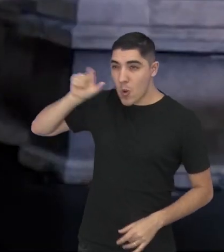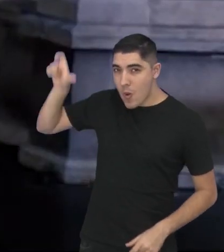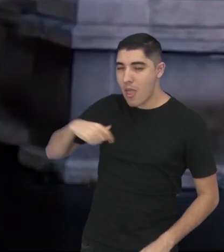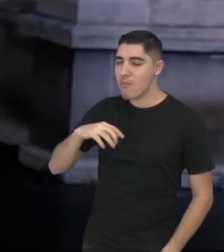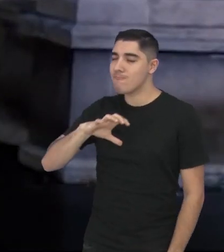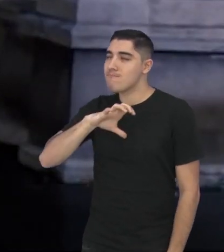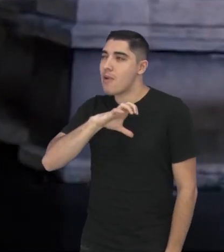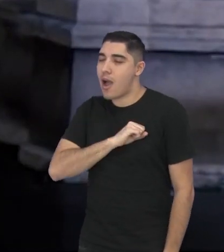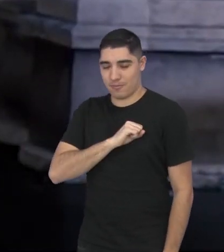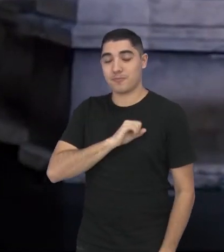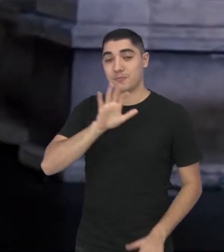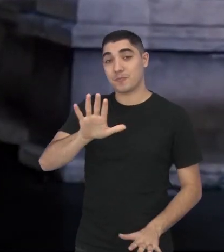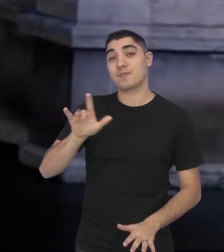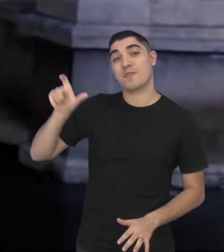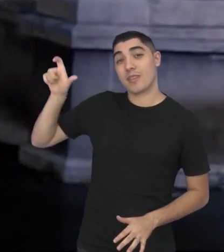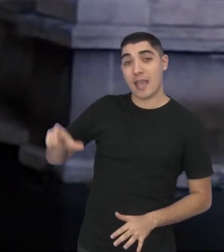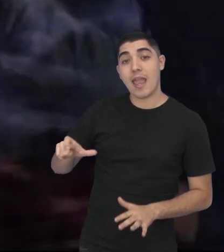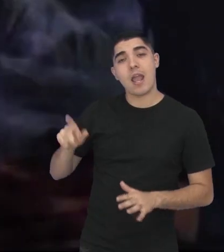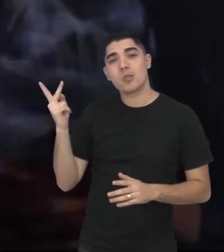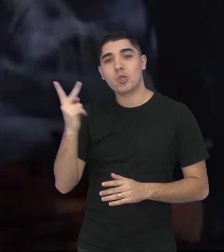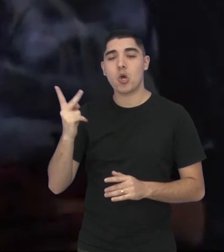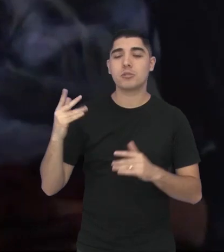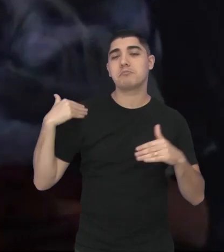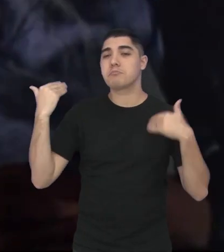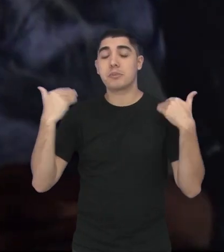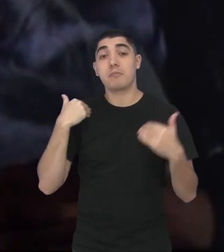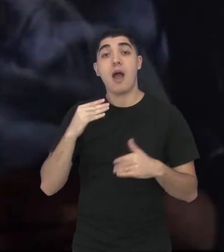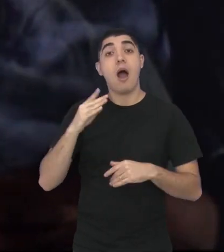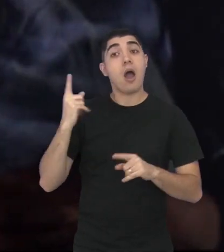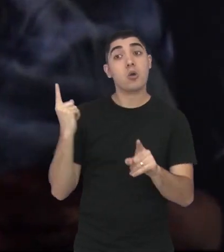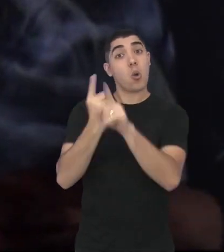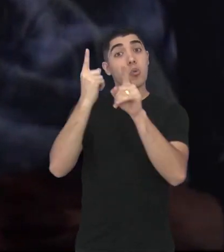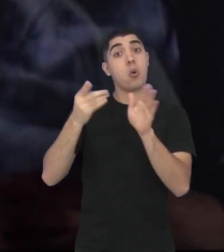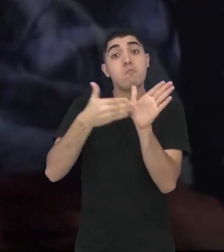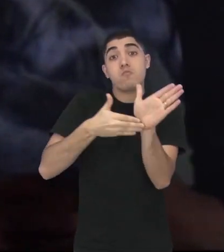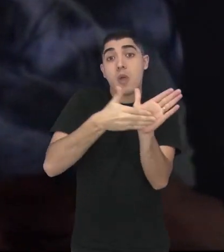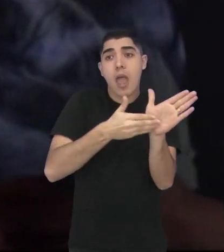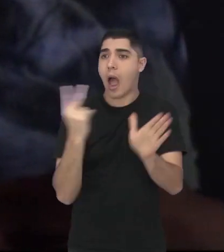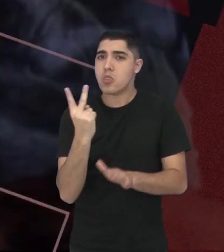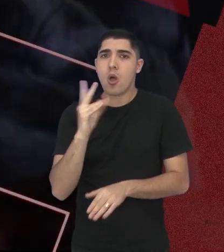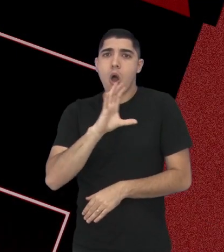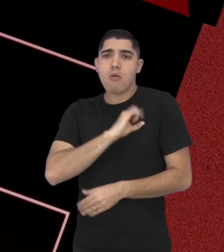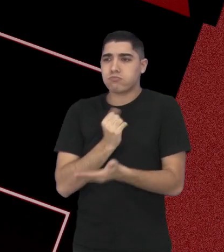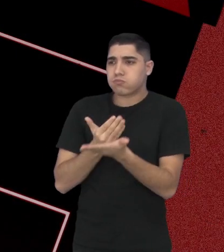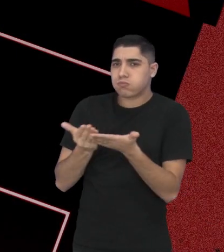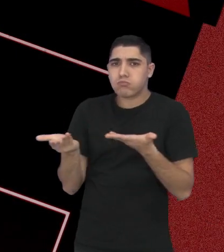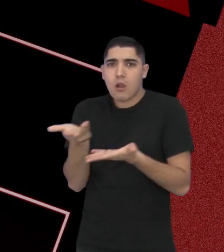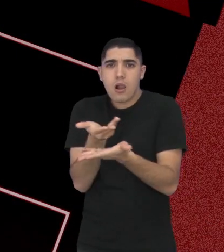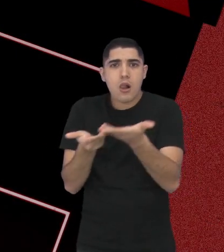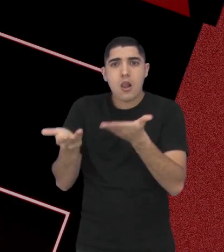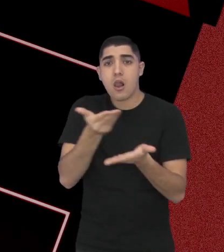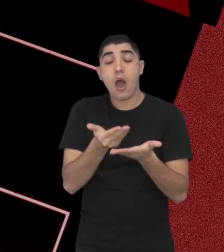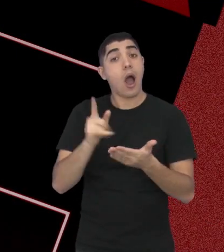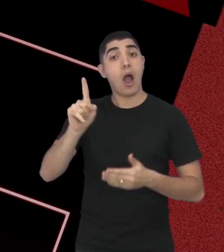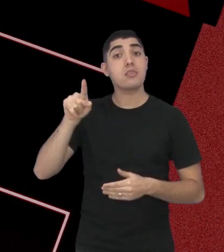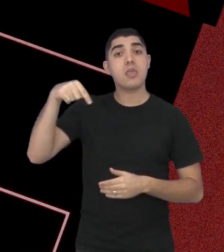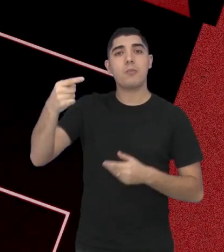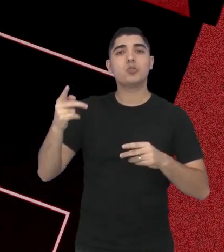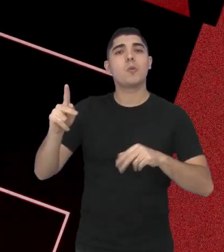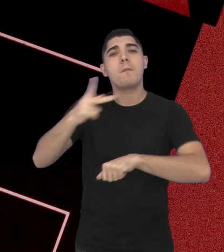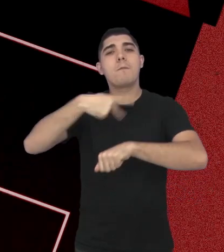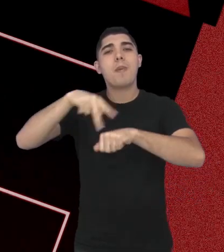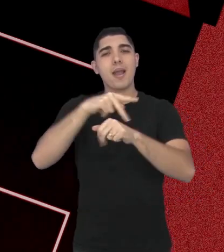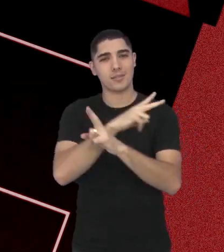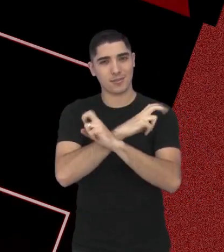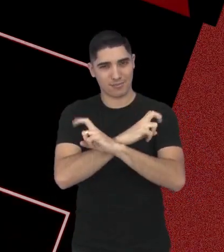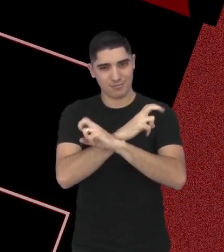que eu adoro, se conhecem numa viagem de trem pela Europa. Aí eles se conectam tanto, o papo flui, que eles resolvem descer em Viena,